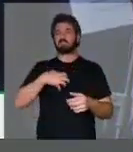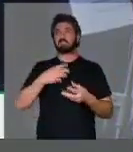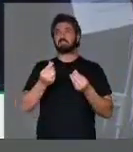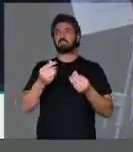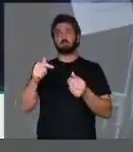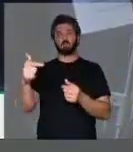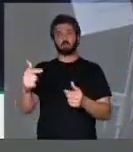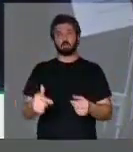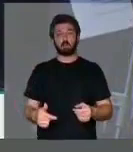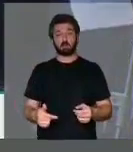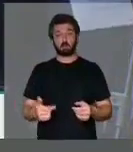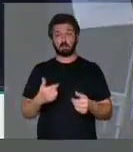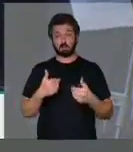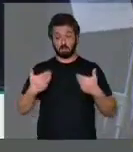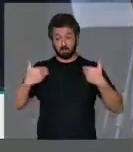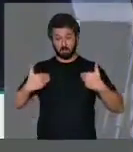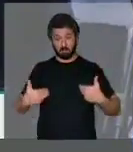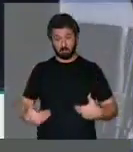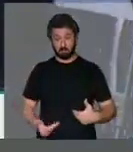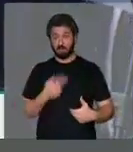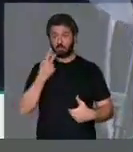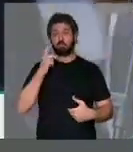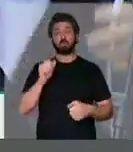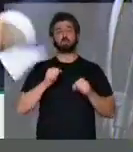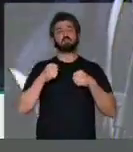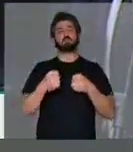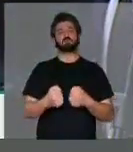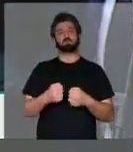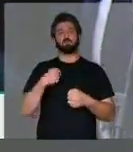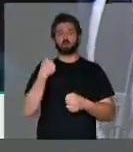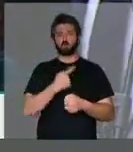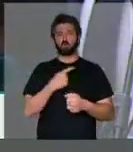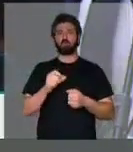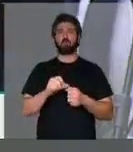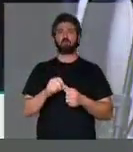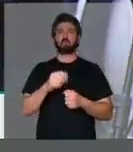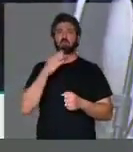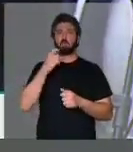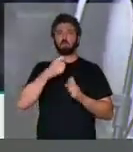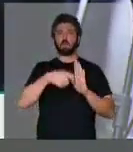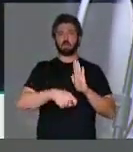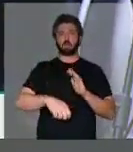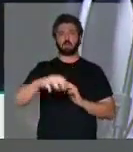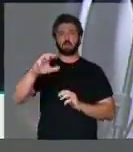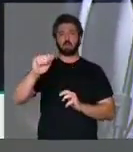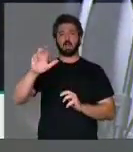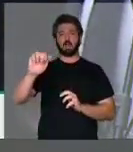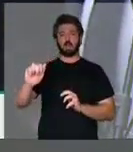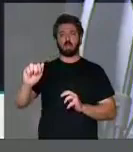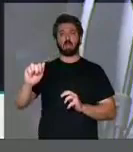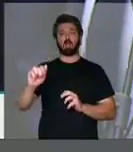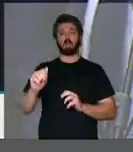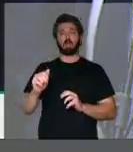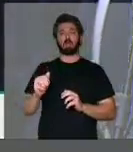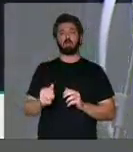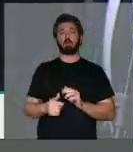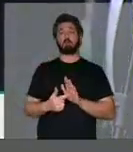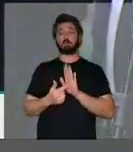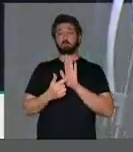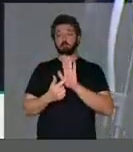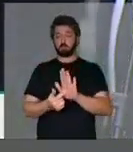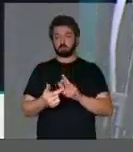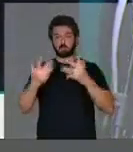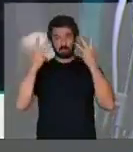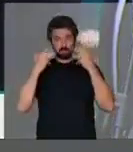social quero daqui dizer do esforço realizado pelo relator Cacá para trazer ao leito natural